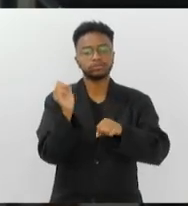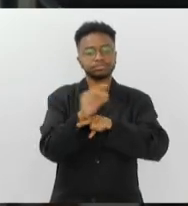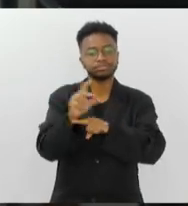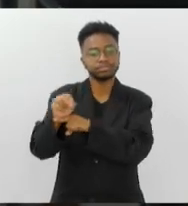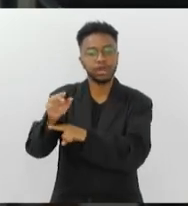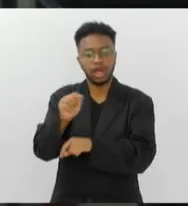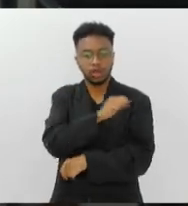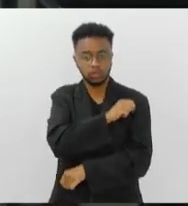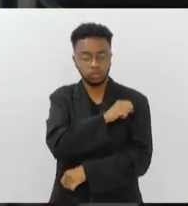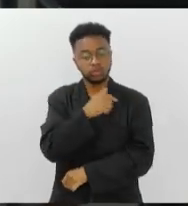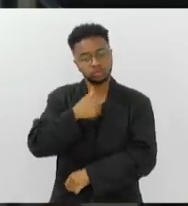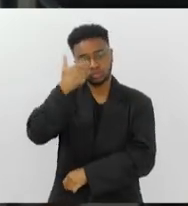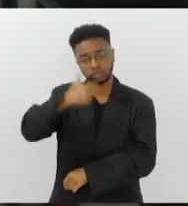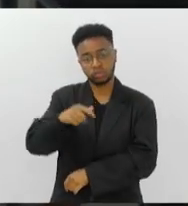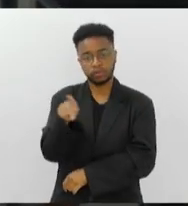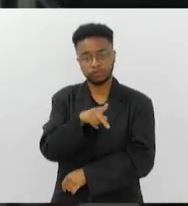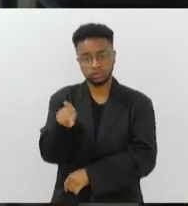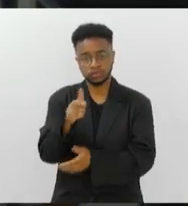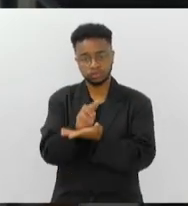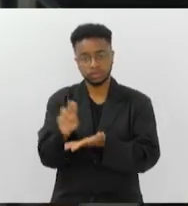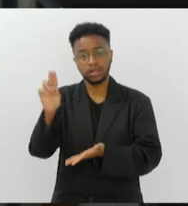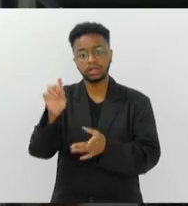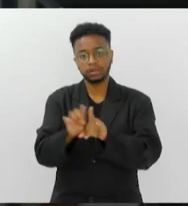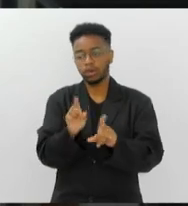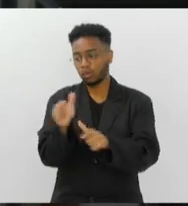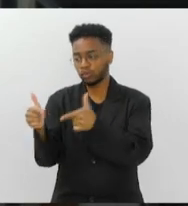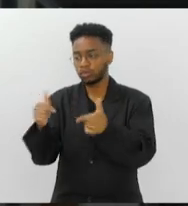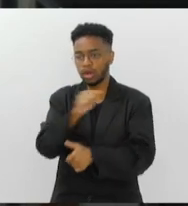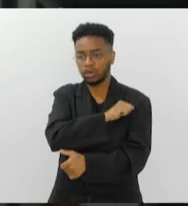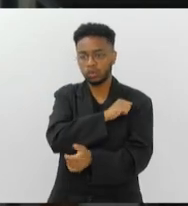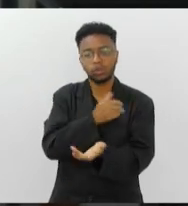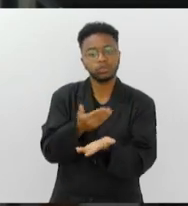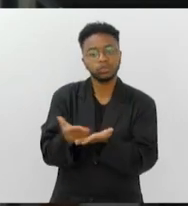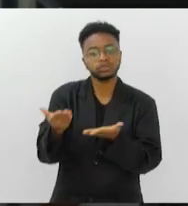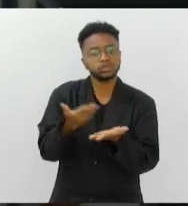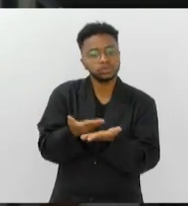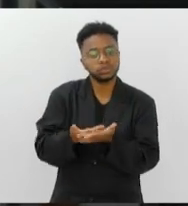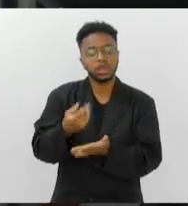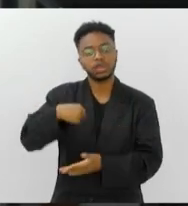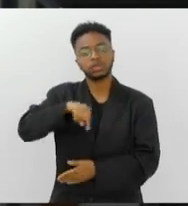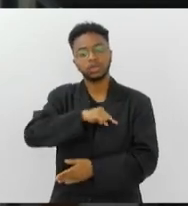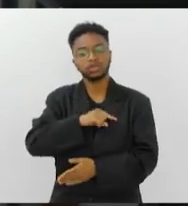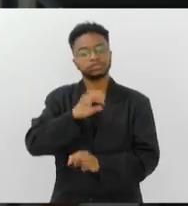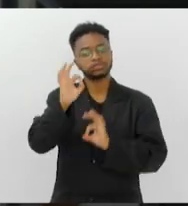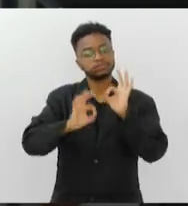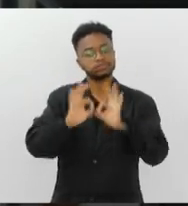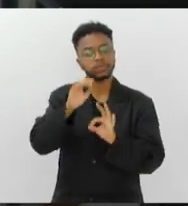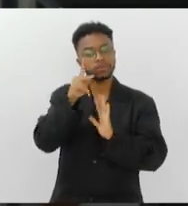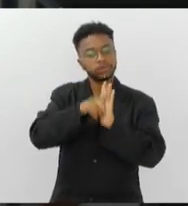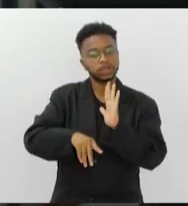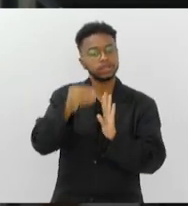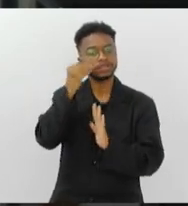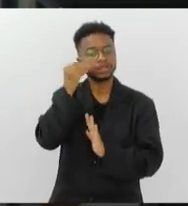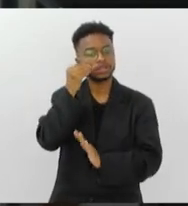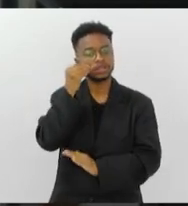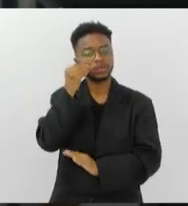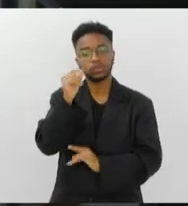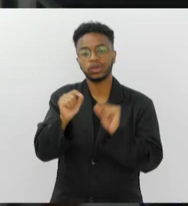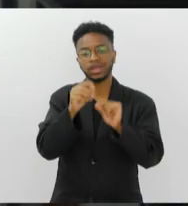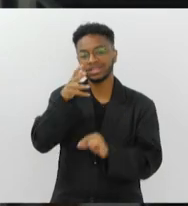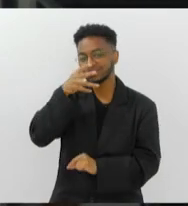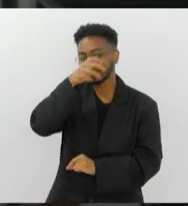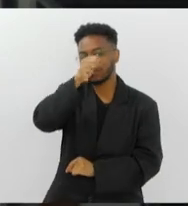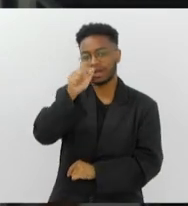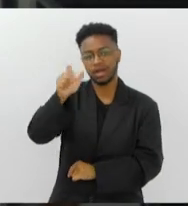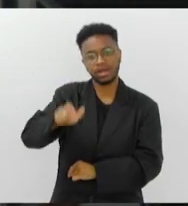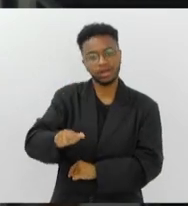de universidade, então comecei a ter alunos também, estudando e a gente começou a estruturar esse projeto para que a gente tivesse uma missão que era salvar os